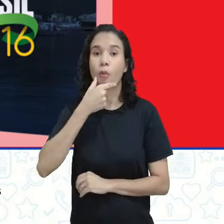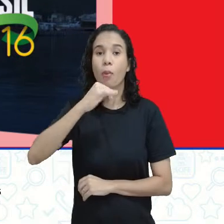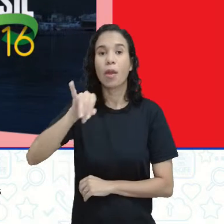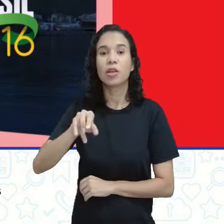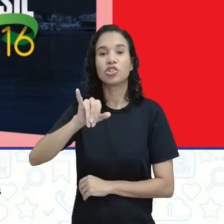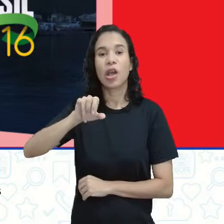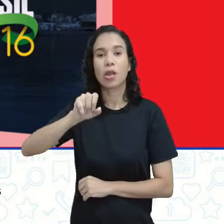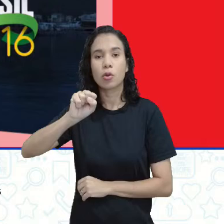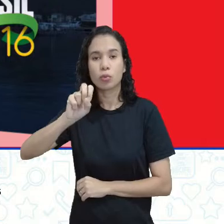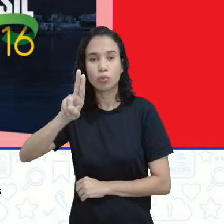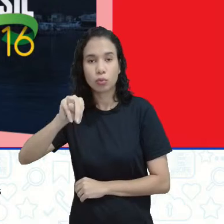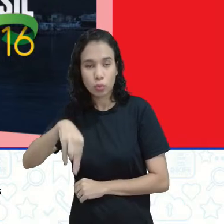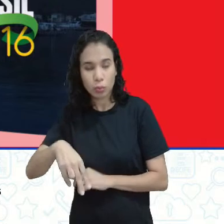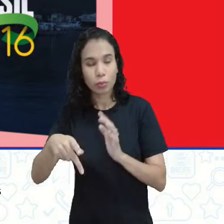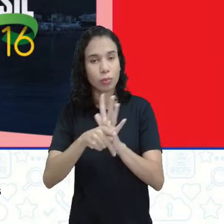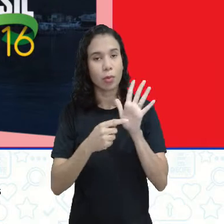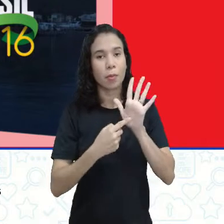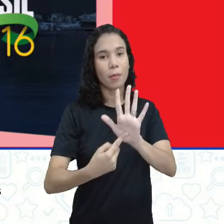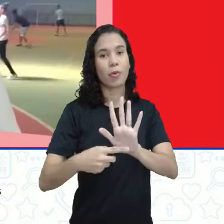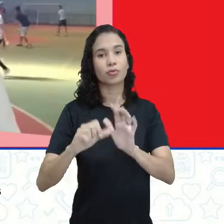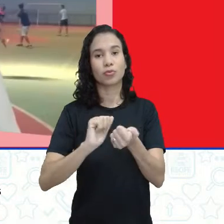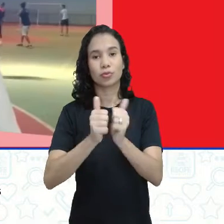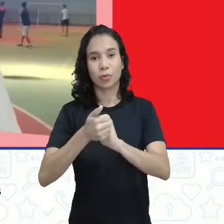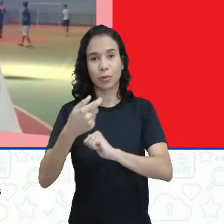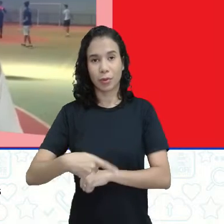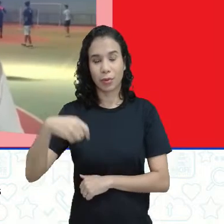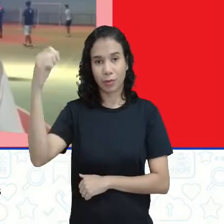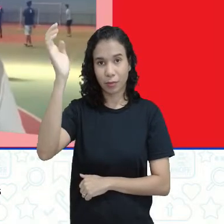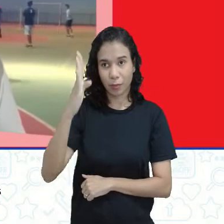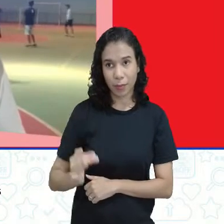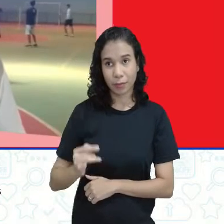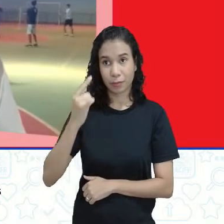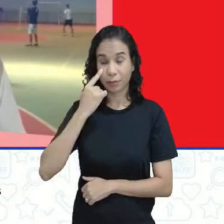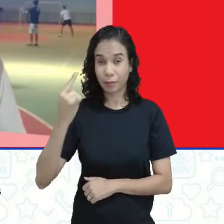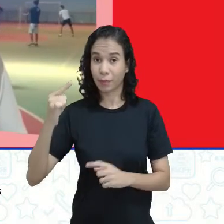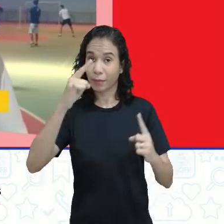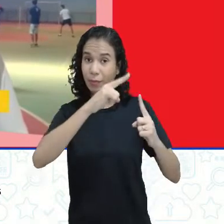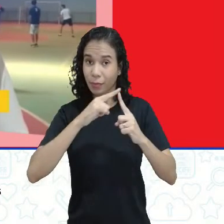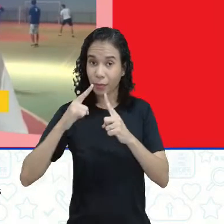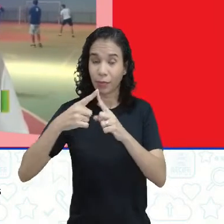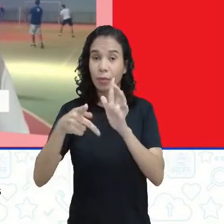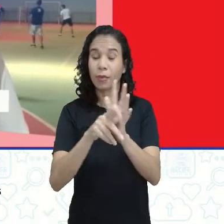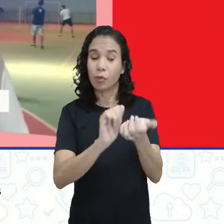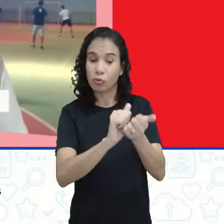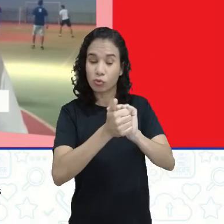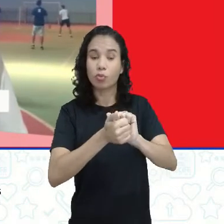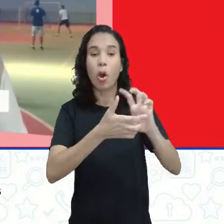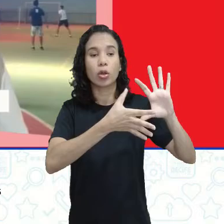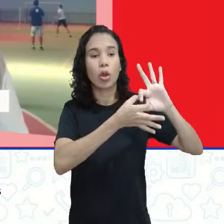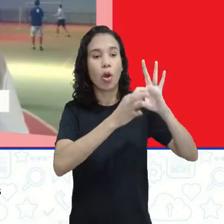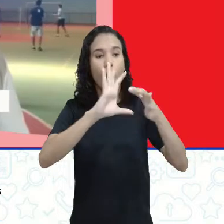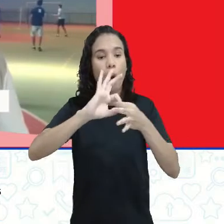apresenta o esporte ainda pouco conhecido no país. Badminton é uma modalidade olímpica,